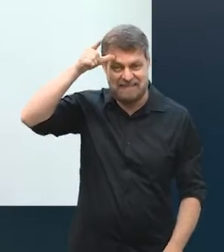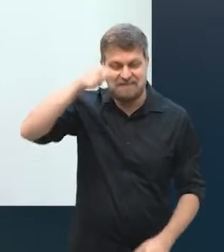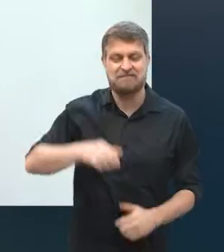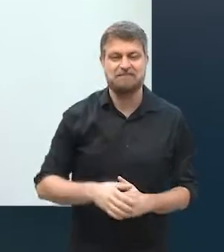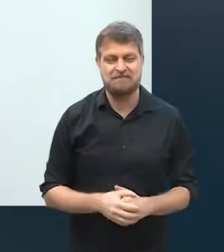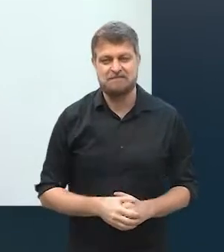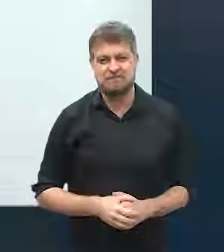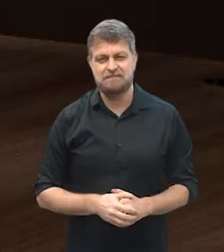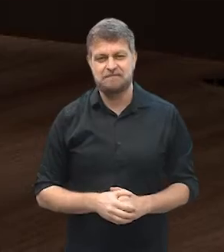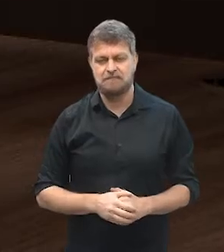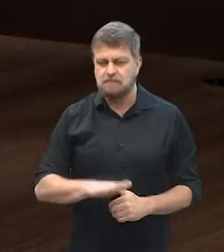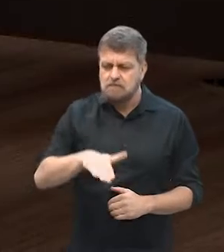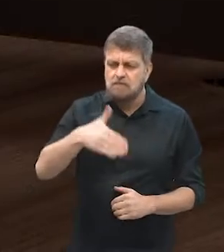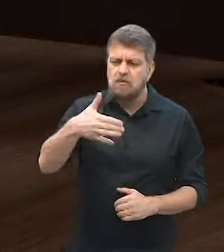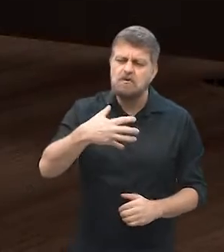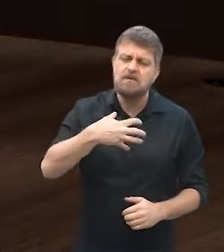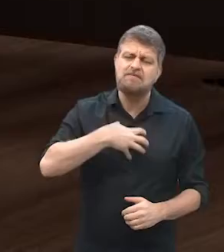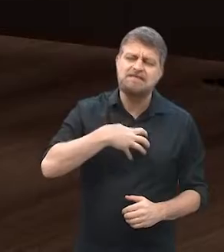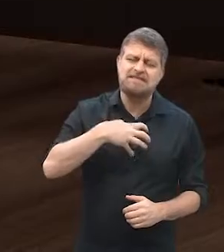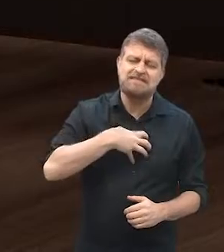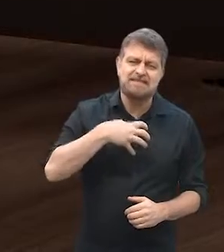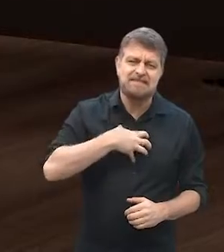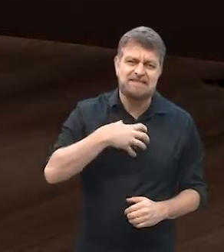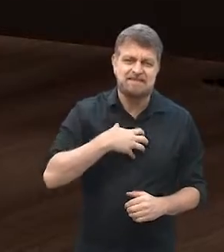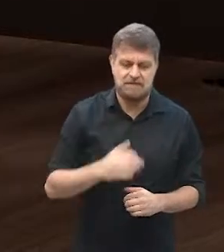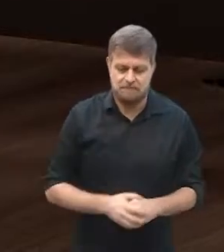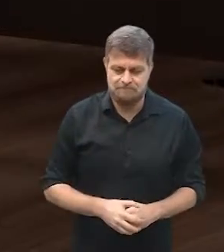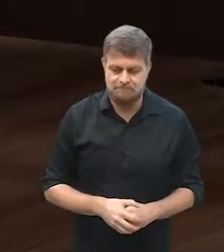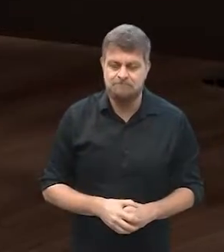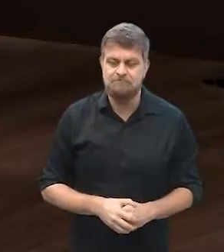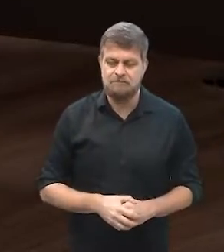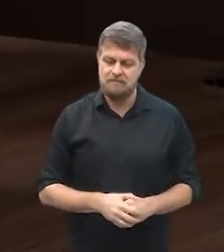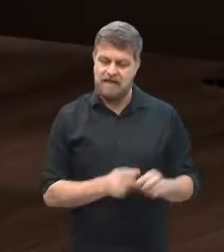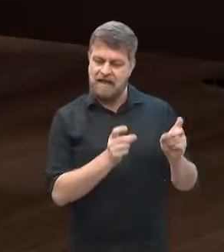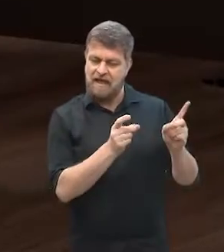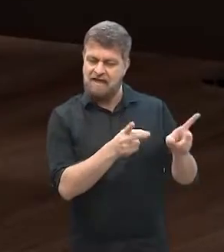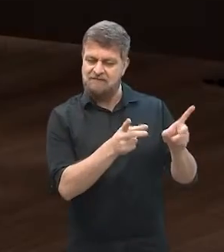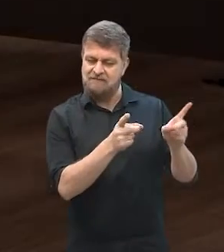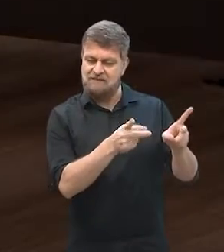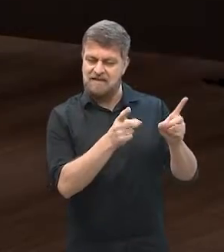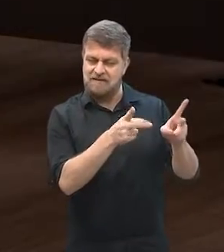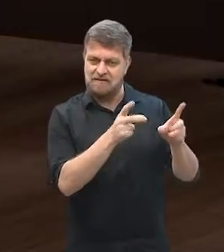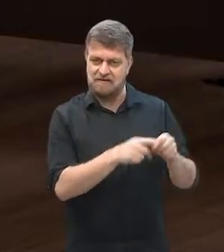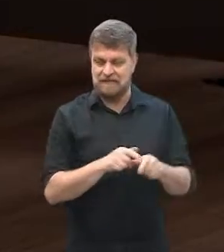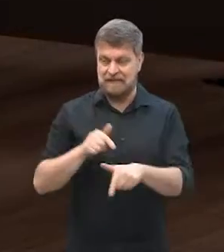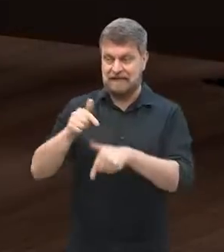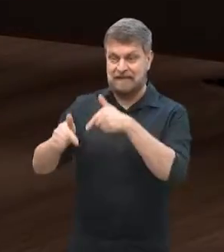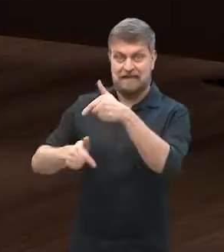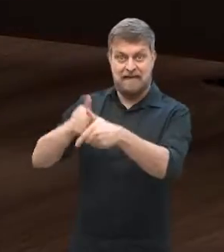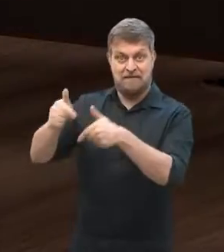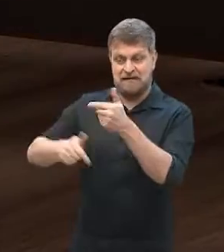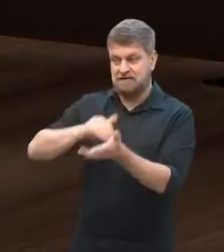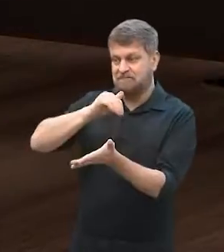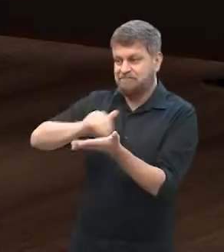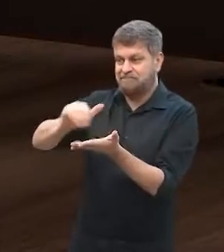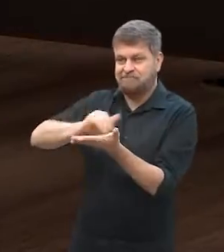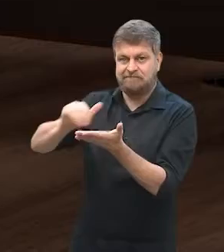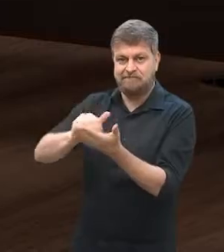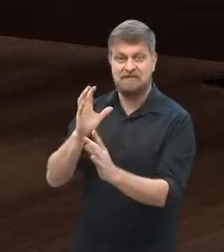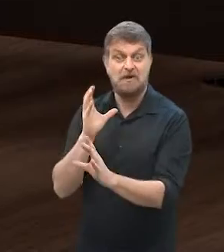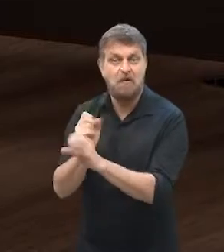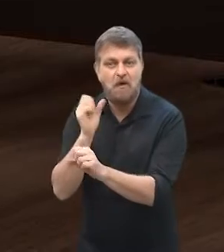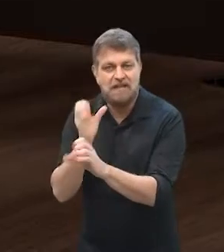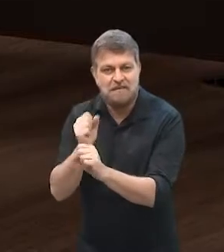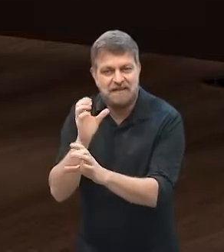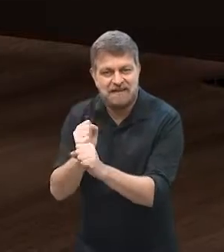clientes. Quando você sentiu, Ana Carolina, que a vendedora, que trabalhava em um escritório de